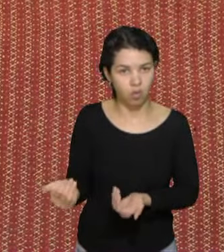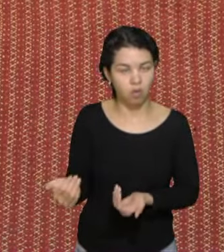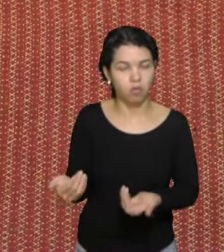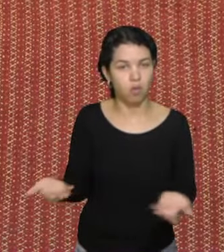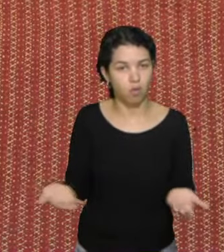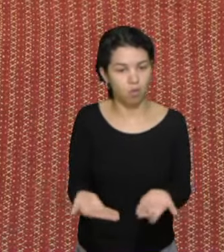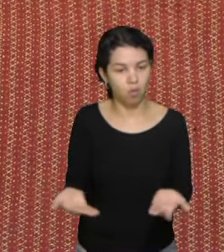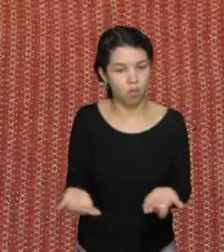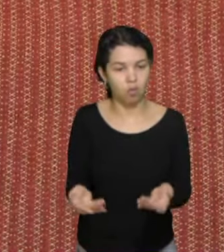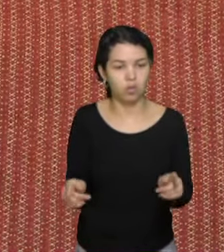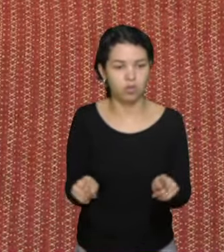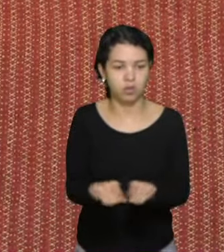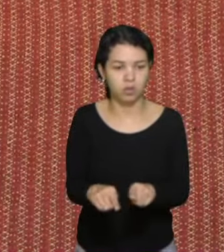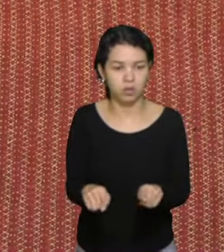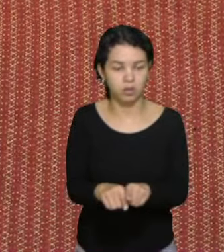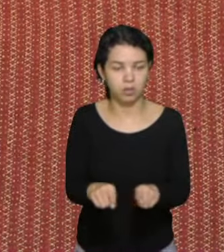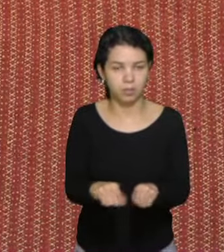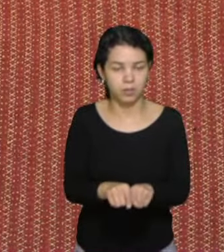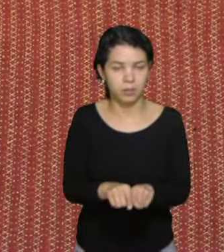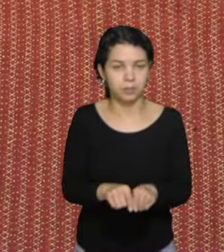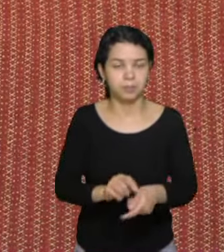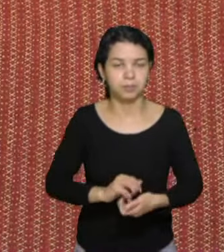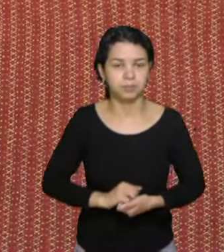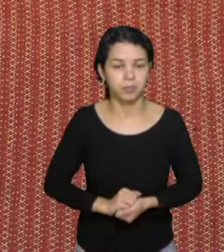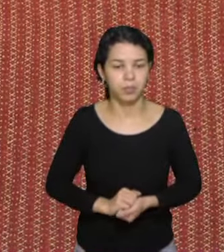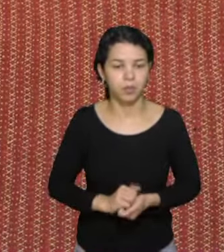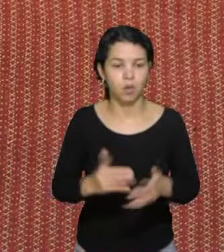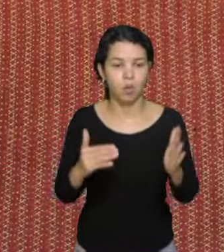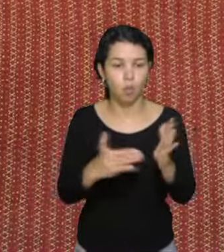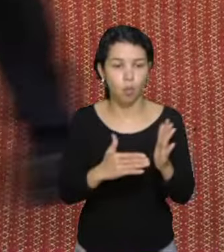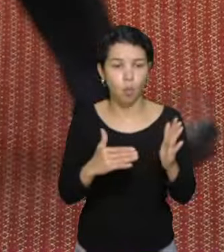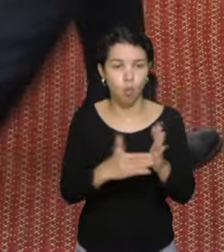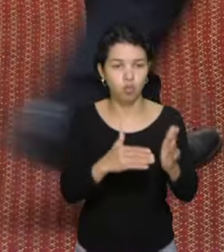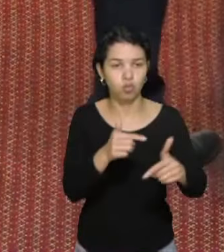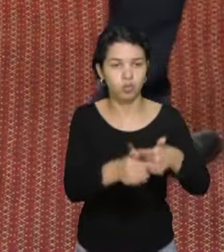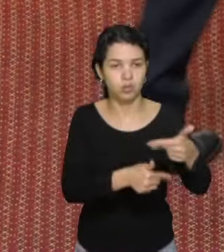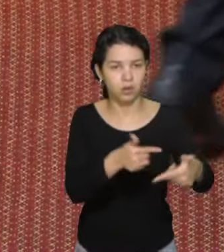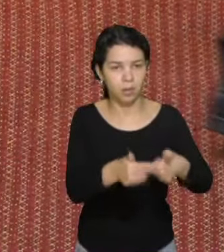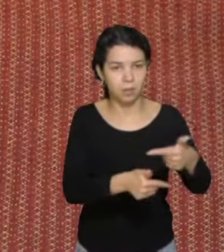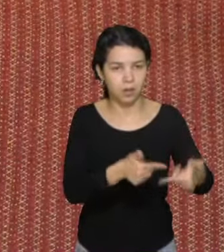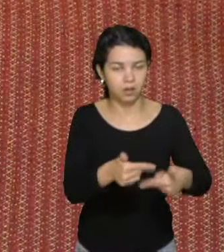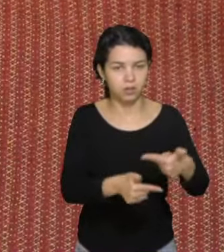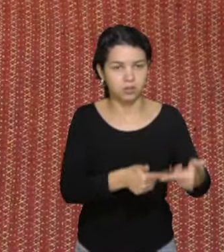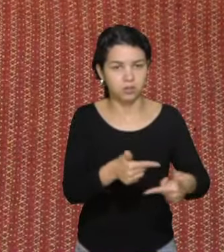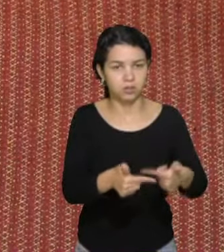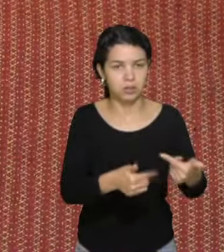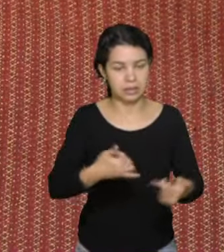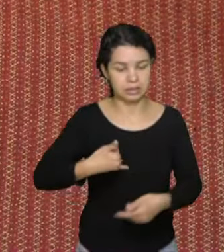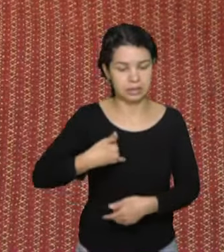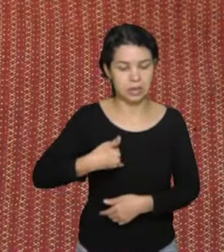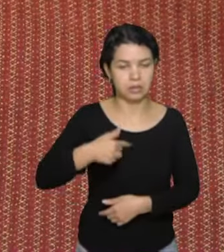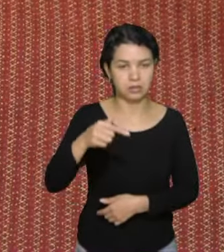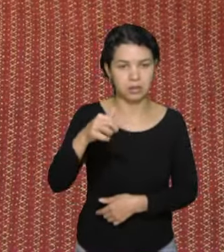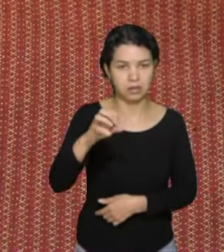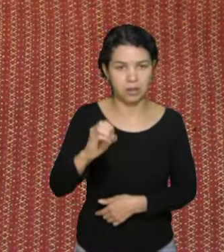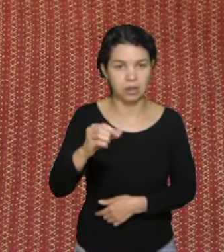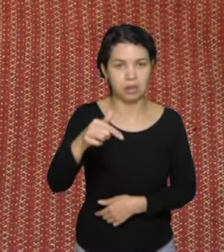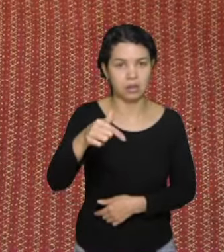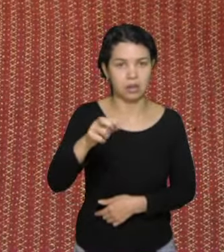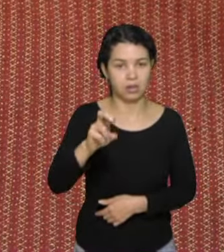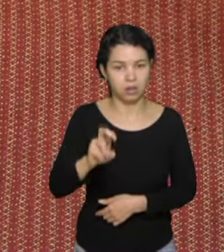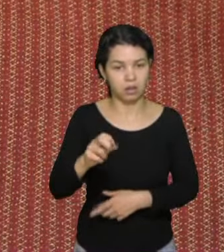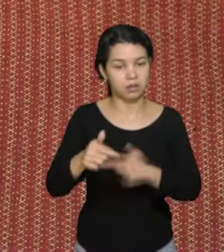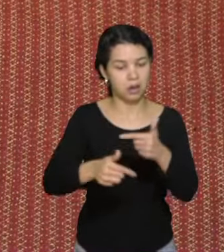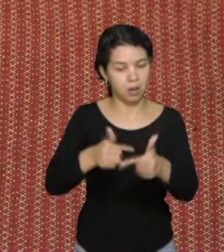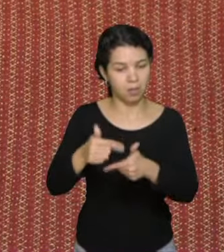também, é os que, por último, param de trabalhar. Quando chegam lá nos seus 70, 75, ainda estão